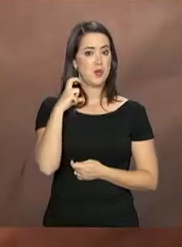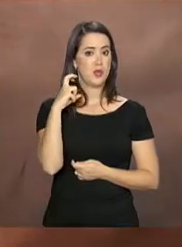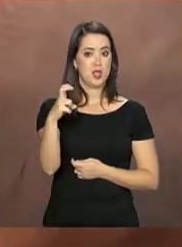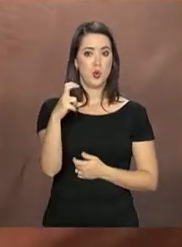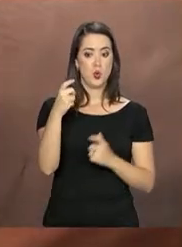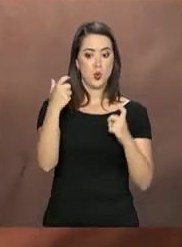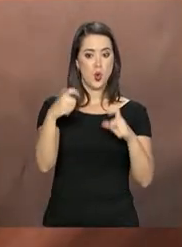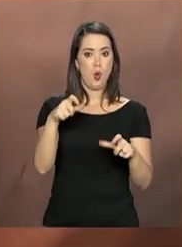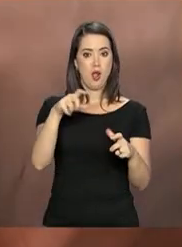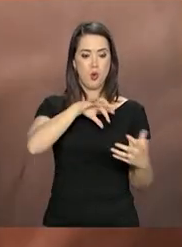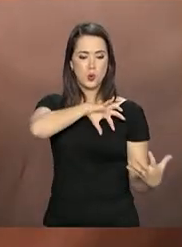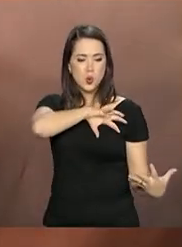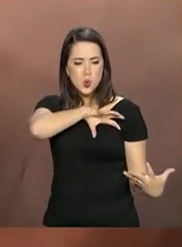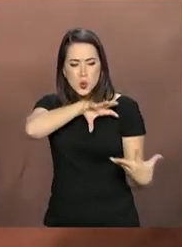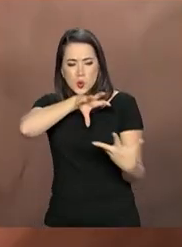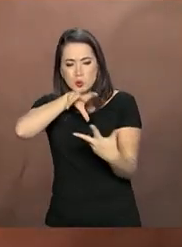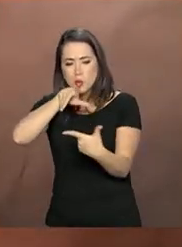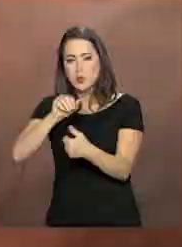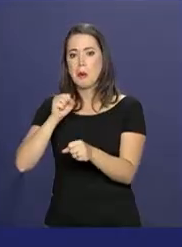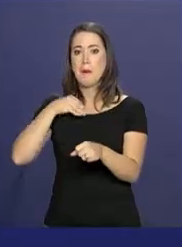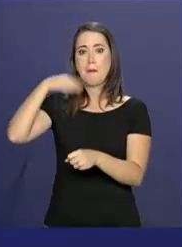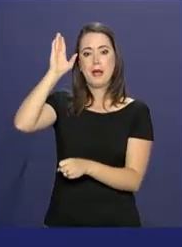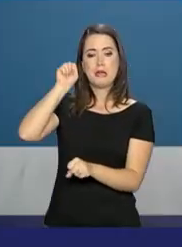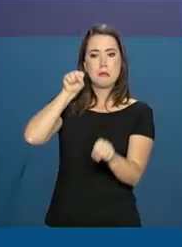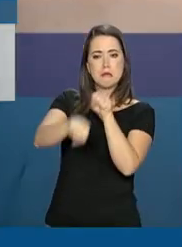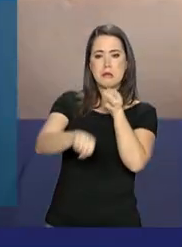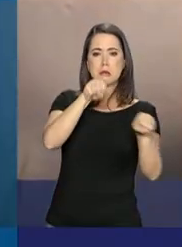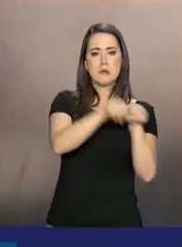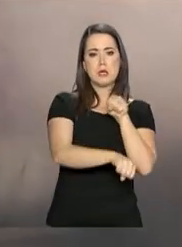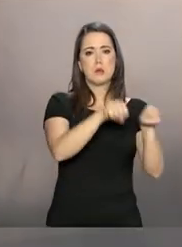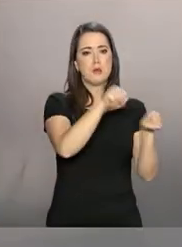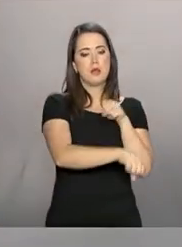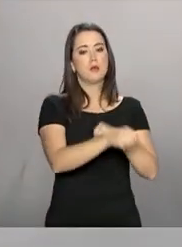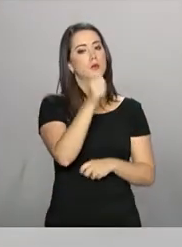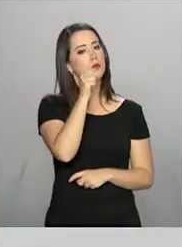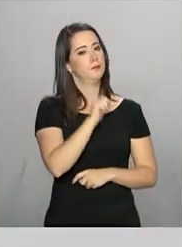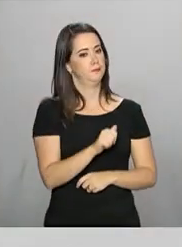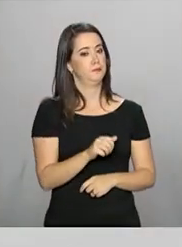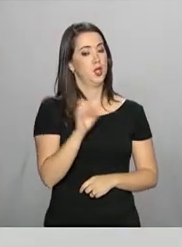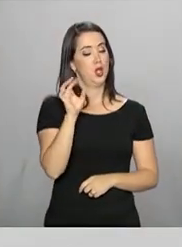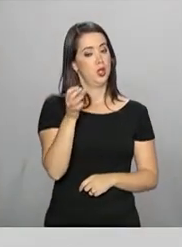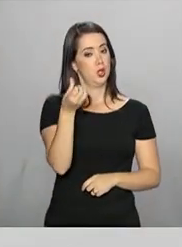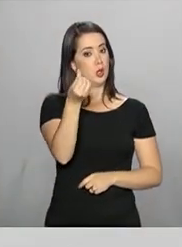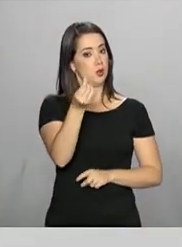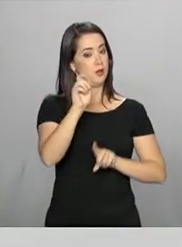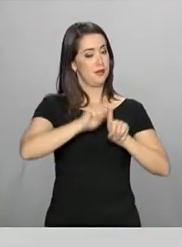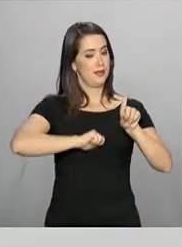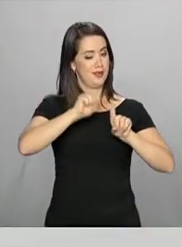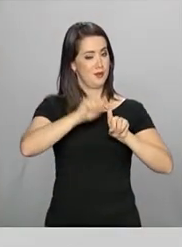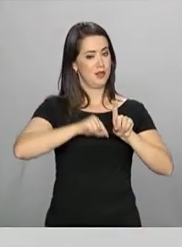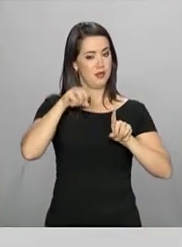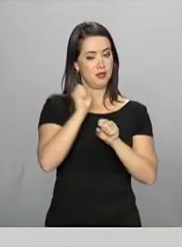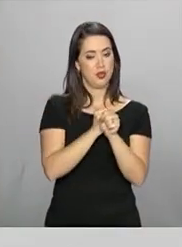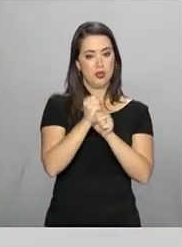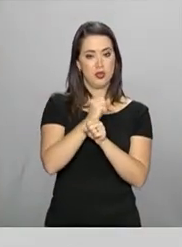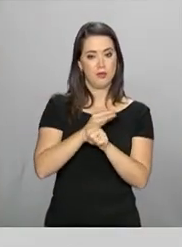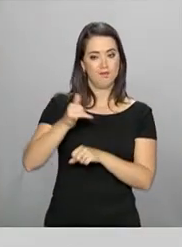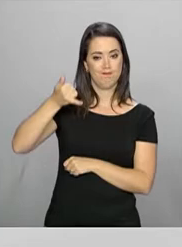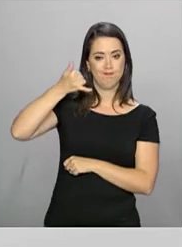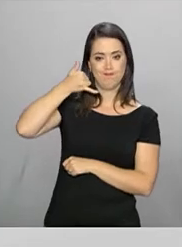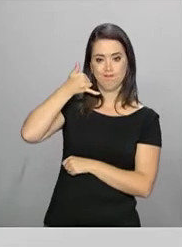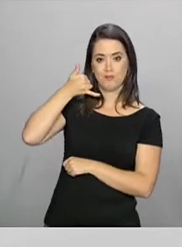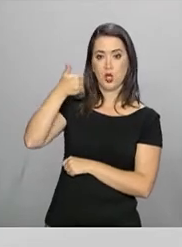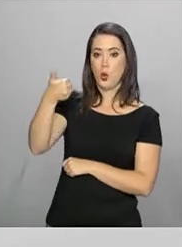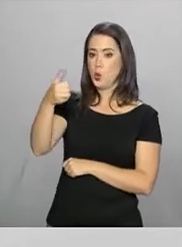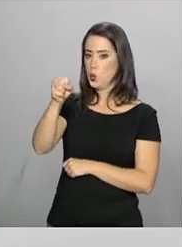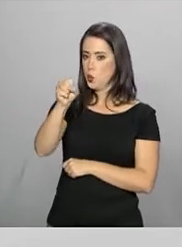lugar do ranking mundial nesse tipo de homicídio. Somente nos primeiros seis meses deste ano, a Central de Atendimento à Mulher, o